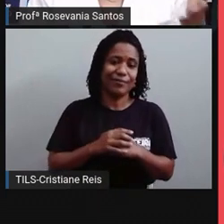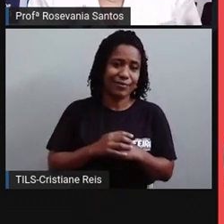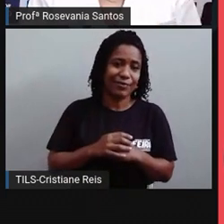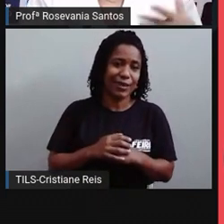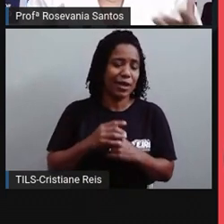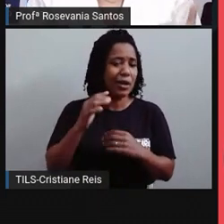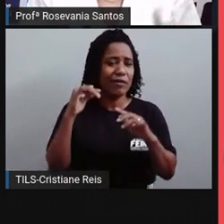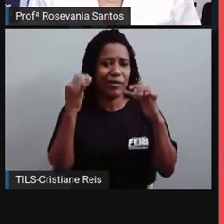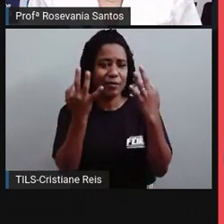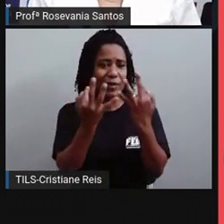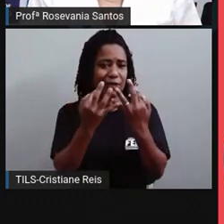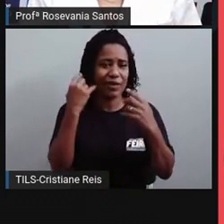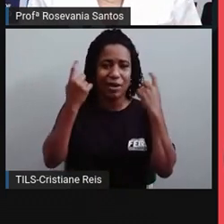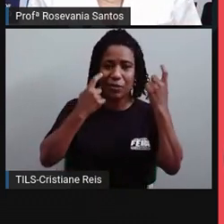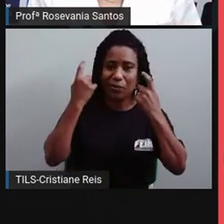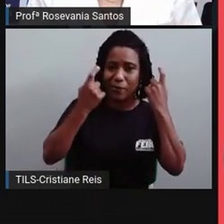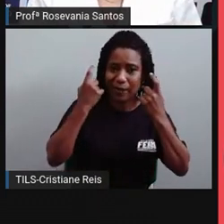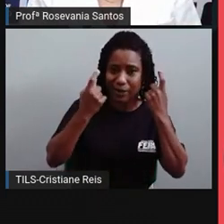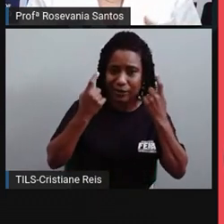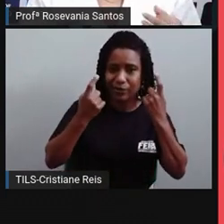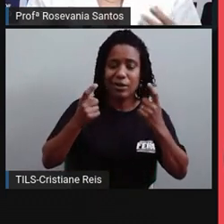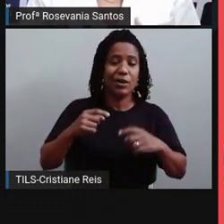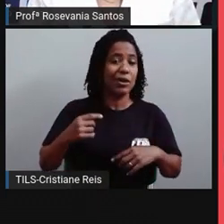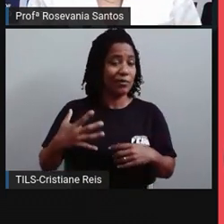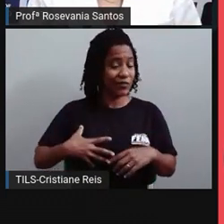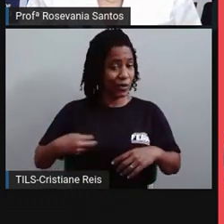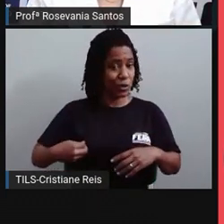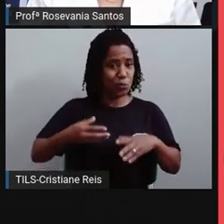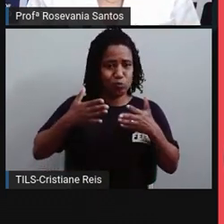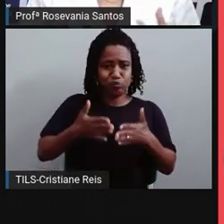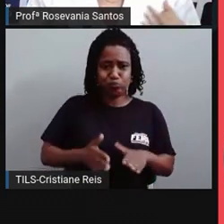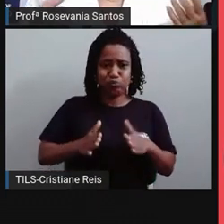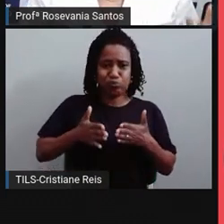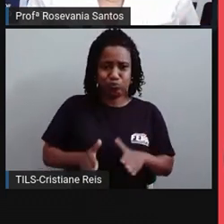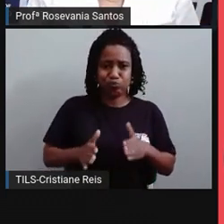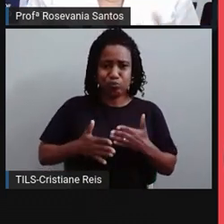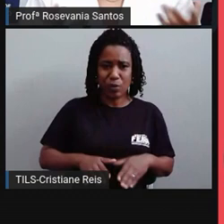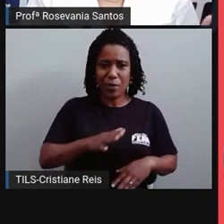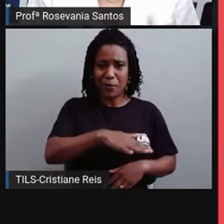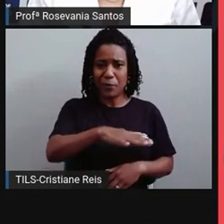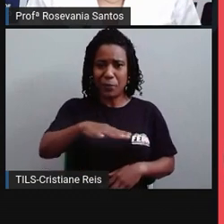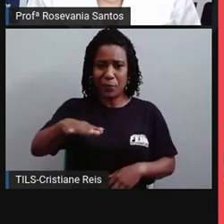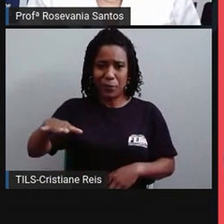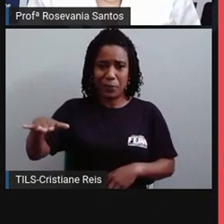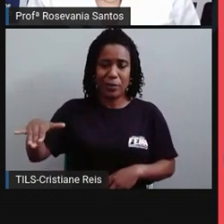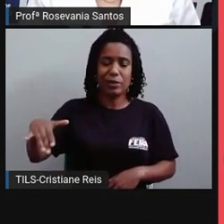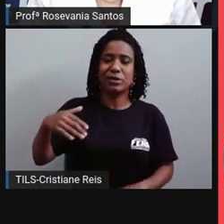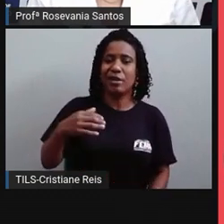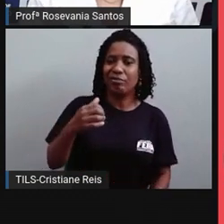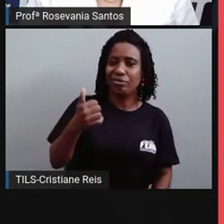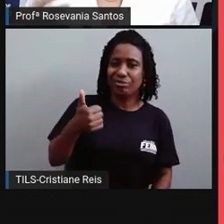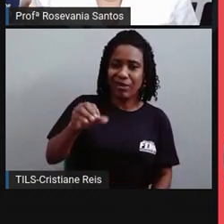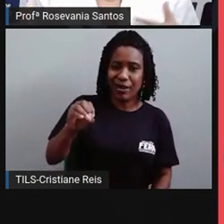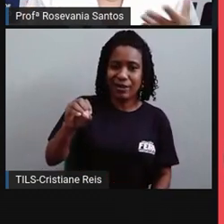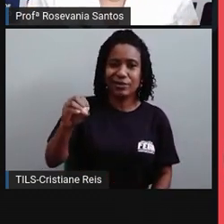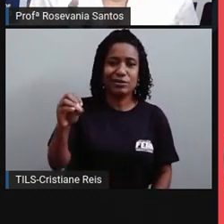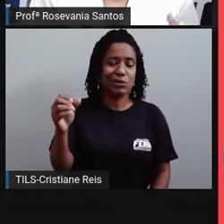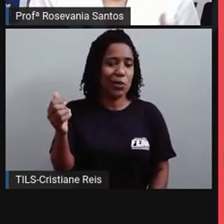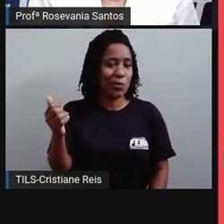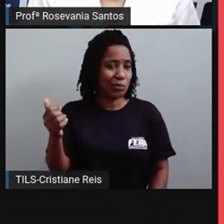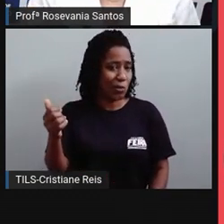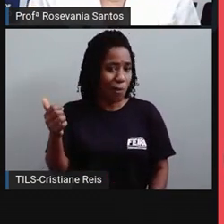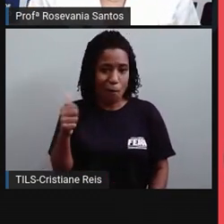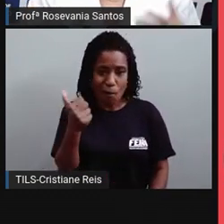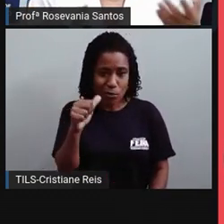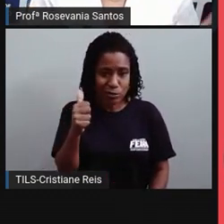ia sobreviver ou não. E aí paria-se muitos filhos, as famílias eram de 10, de 11 filhos, mas boa